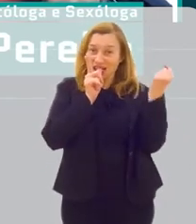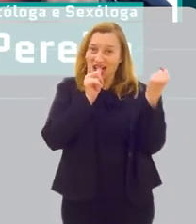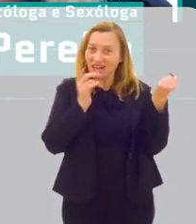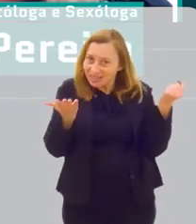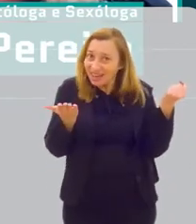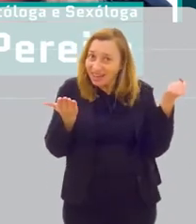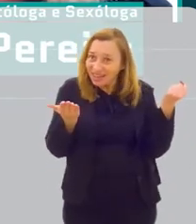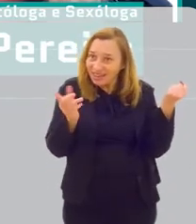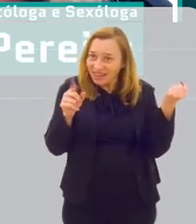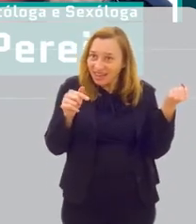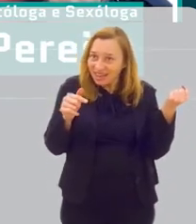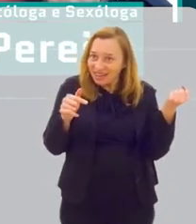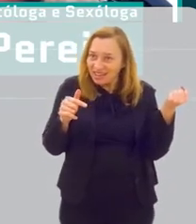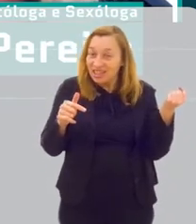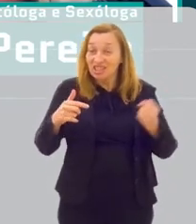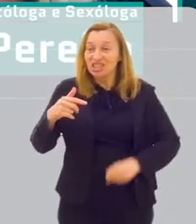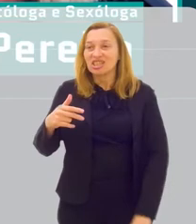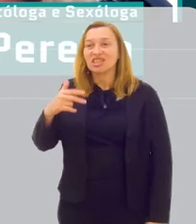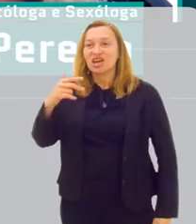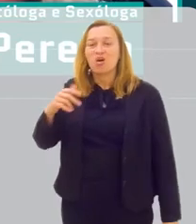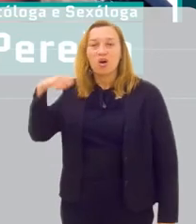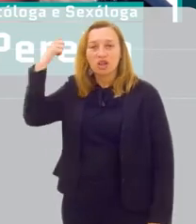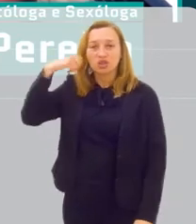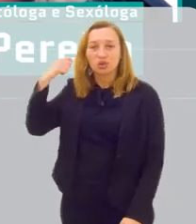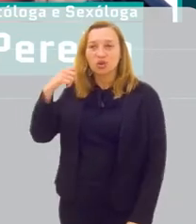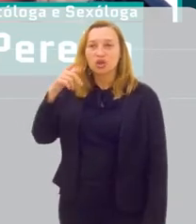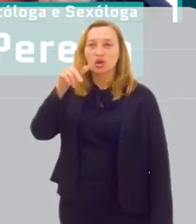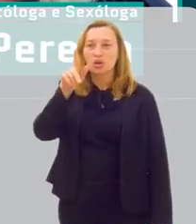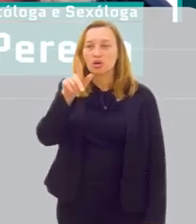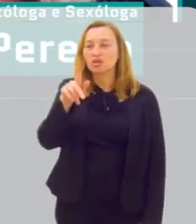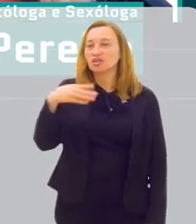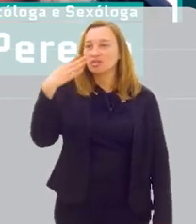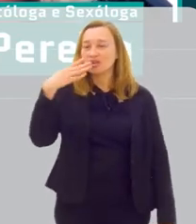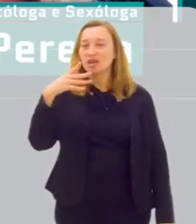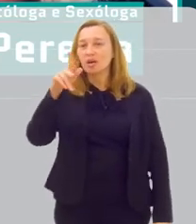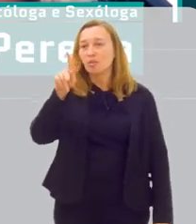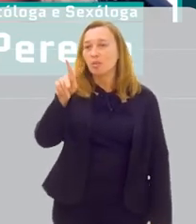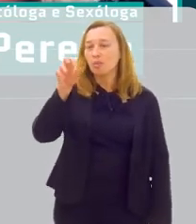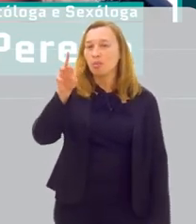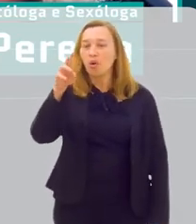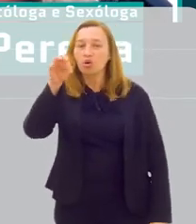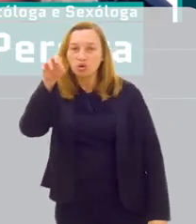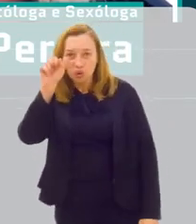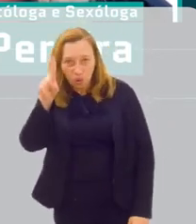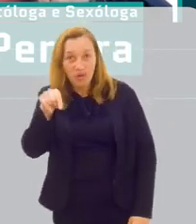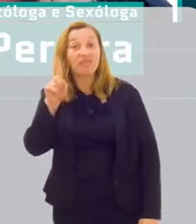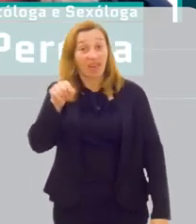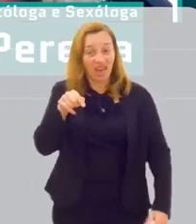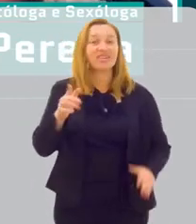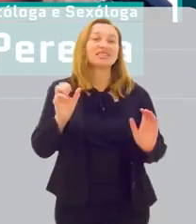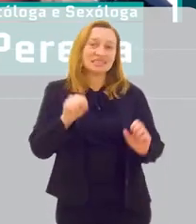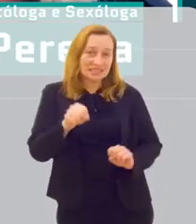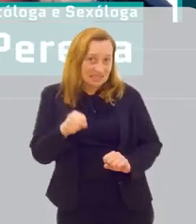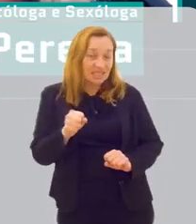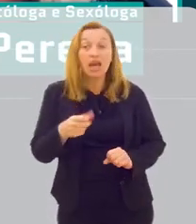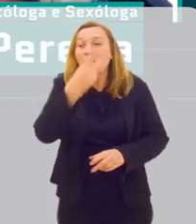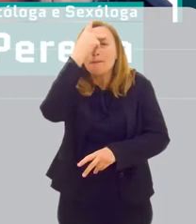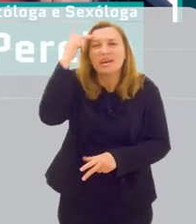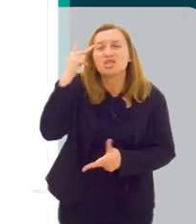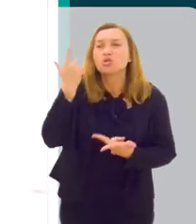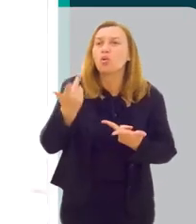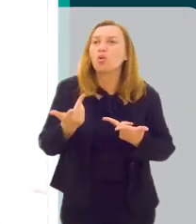né? Aquela performance de filme pornô, né? Justamente. É o estético, é a performance.